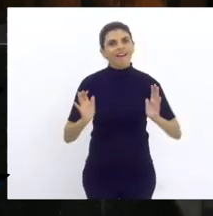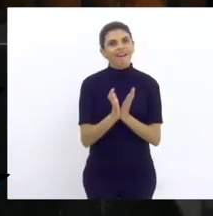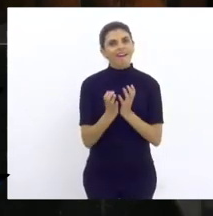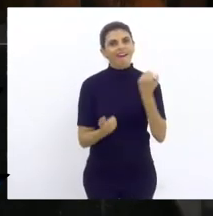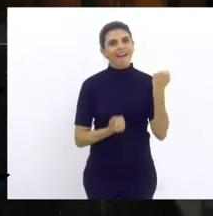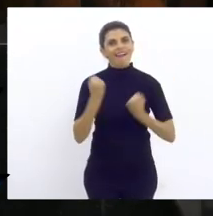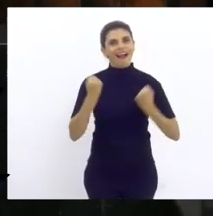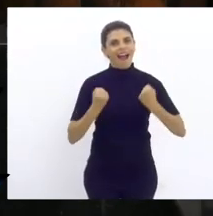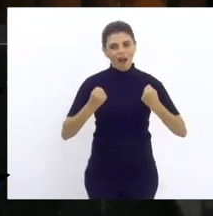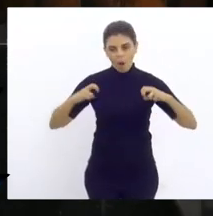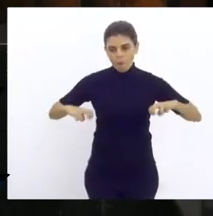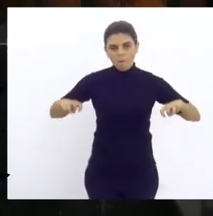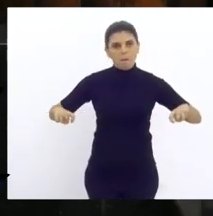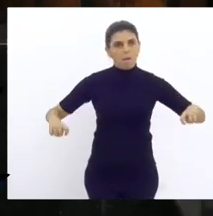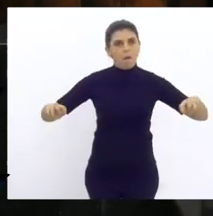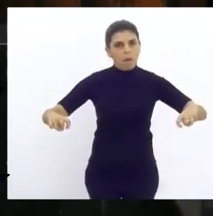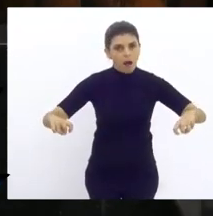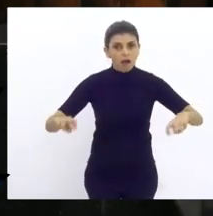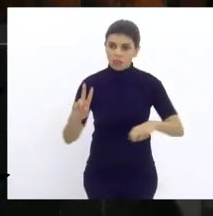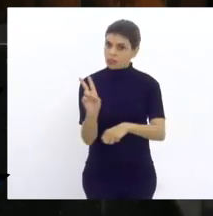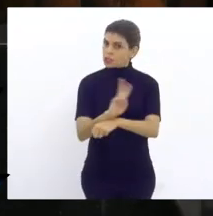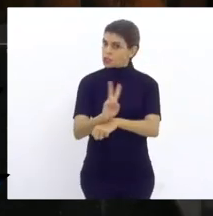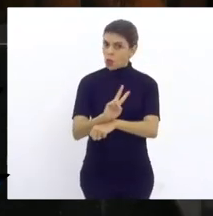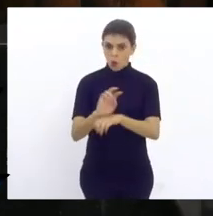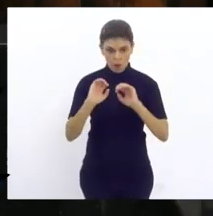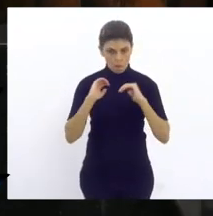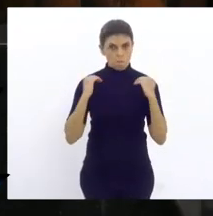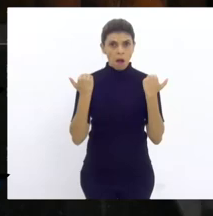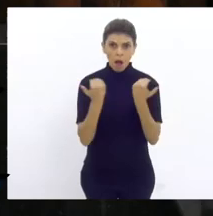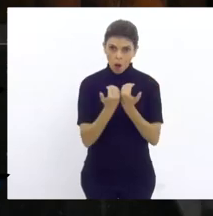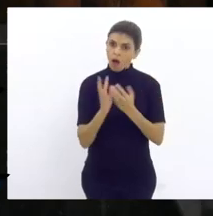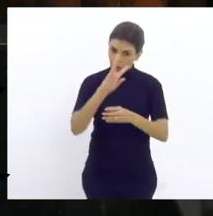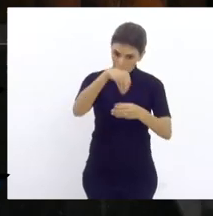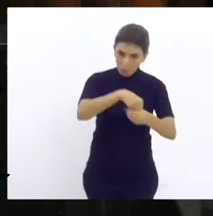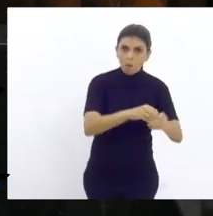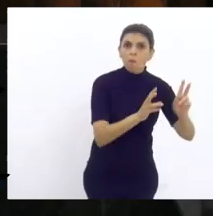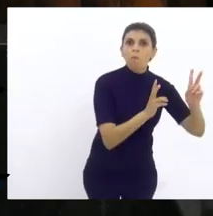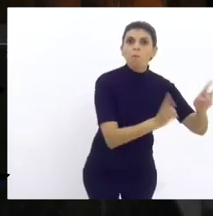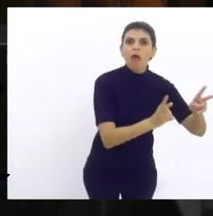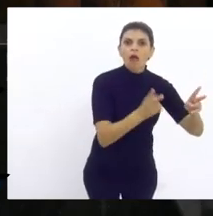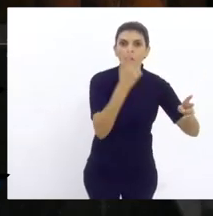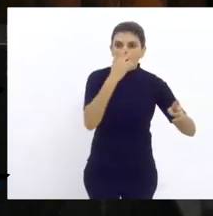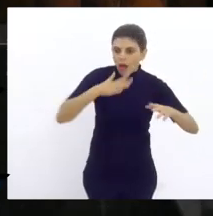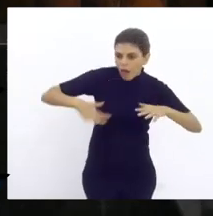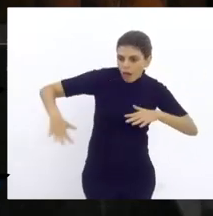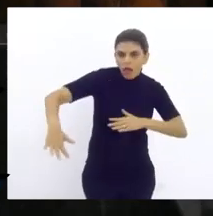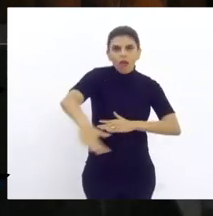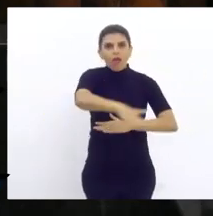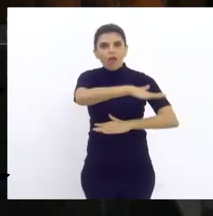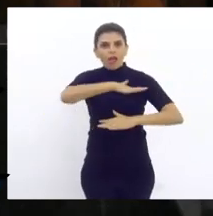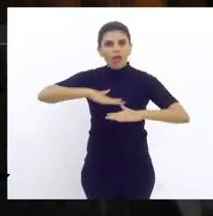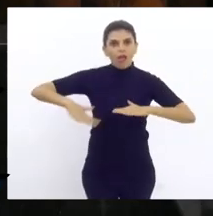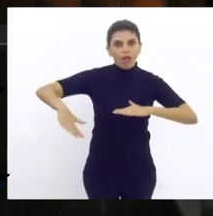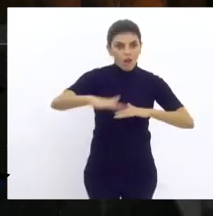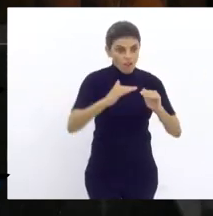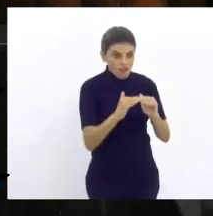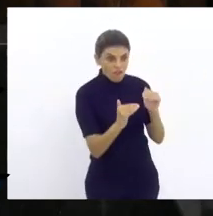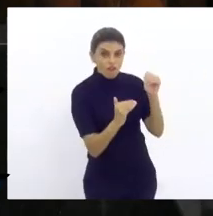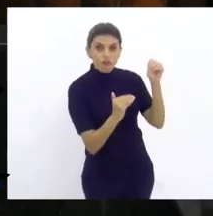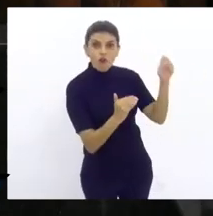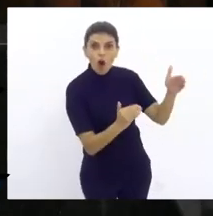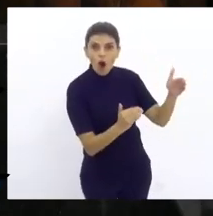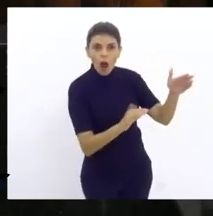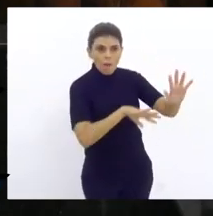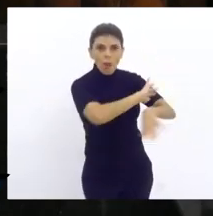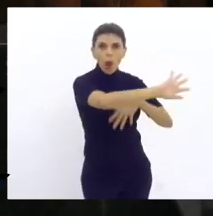que o consórcio assumiu a segurança, também dentro do estádio pertence ao consórcio e no entorno do estádio, que é fora do estádio,